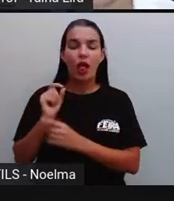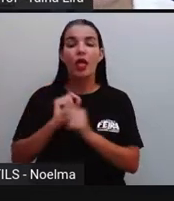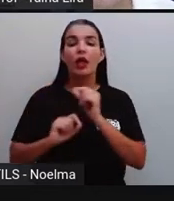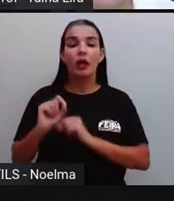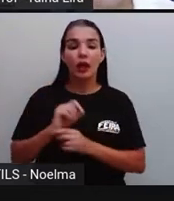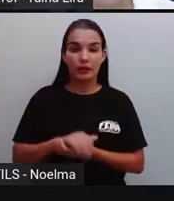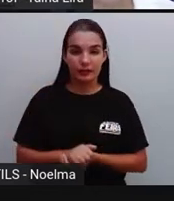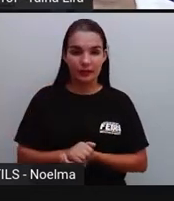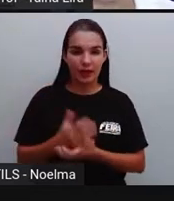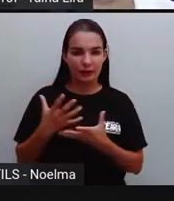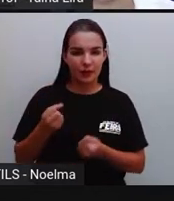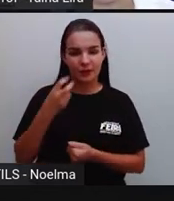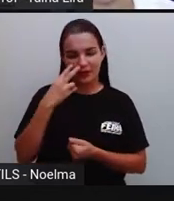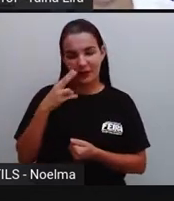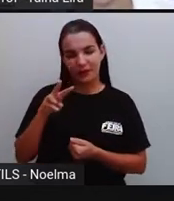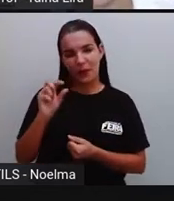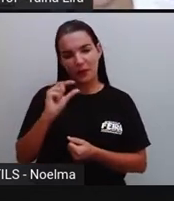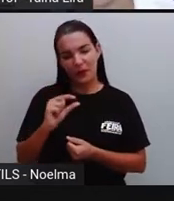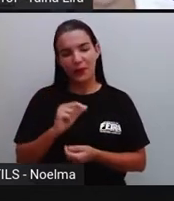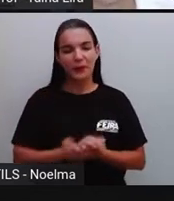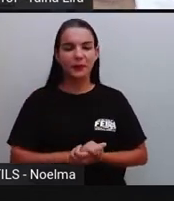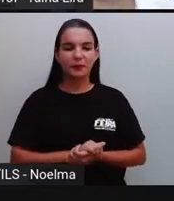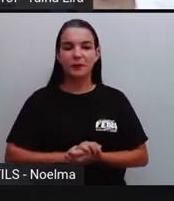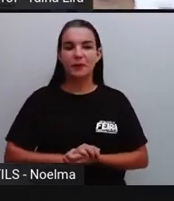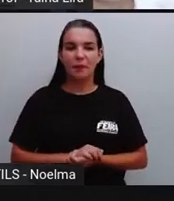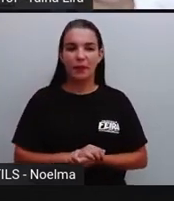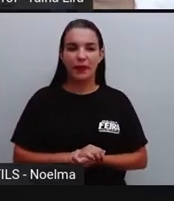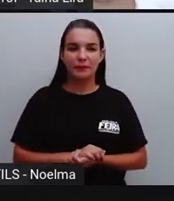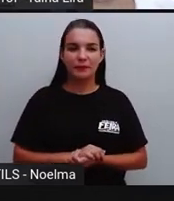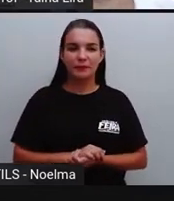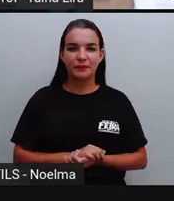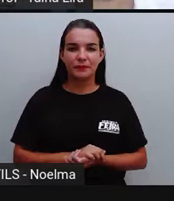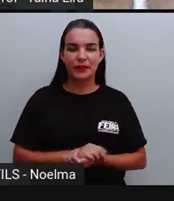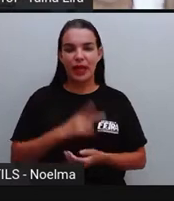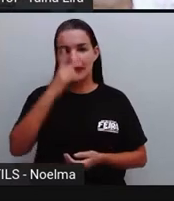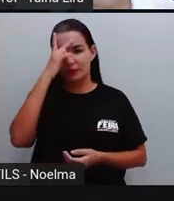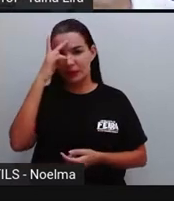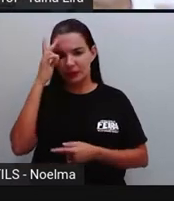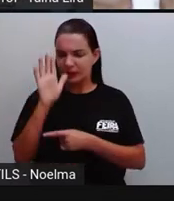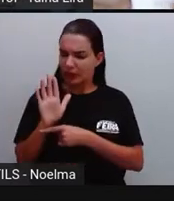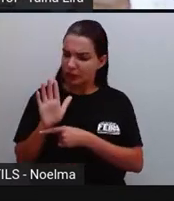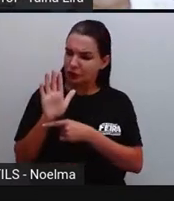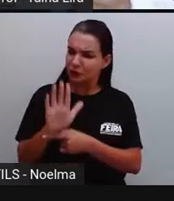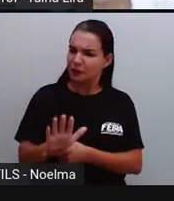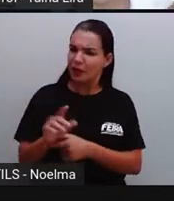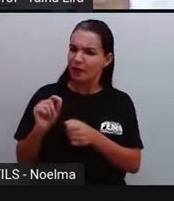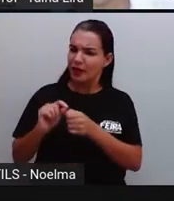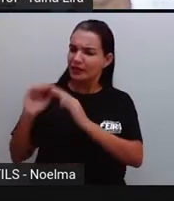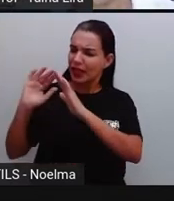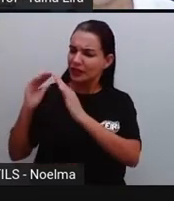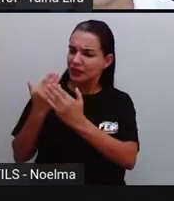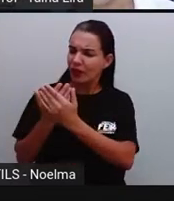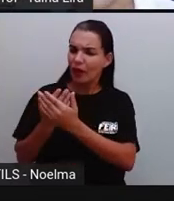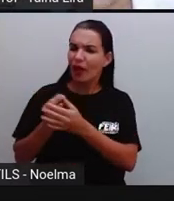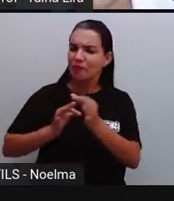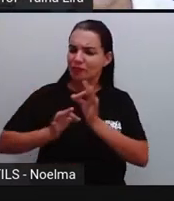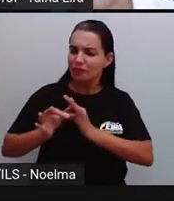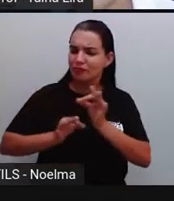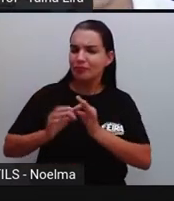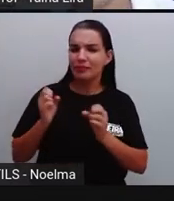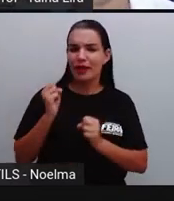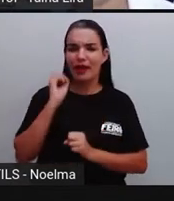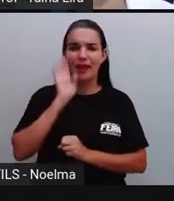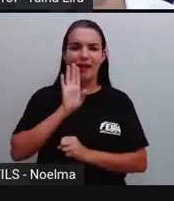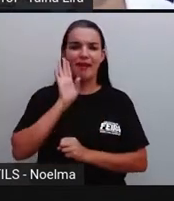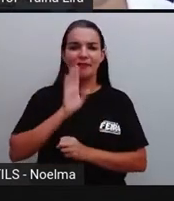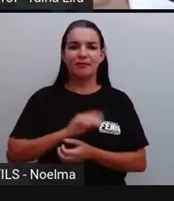A gente vai falar aí um pouquinho, tá? Sobre as pessoas que ajudam aí a escola a funcionar, tá